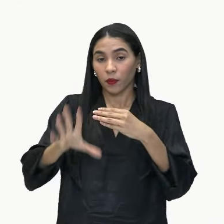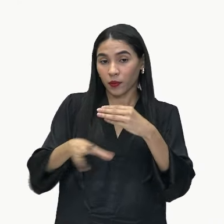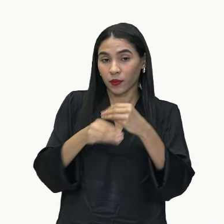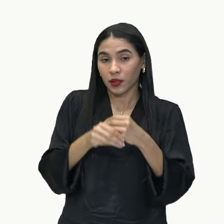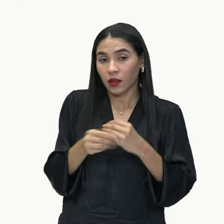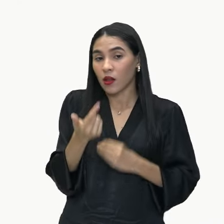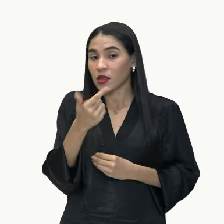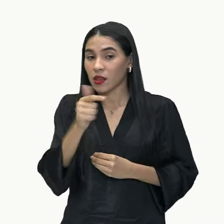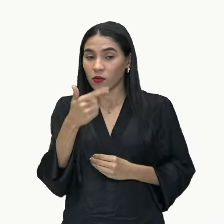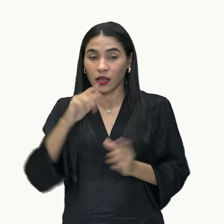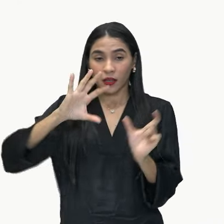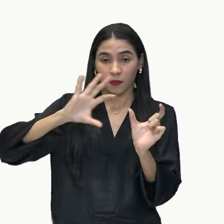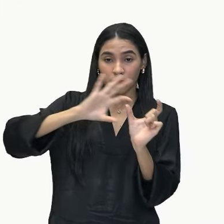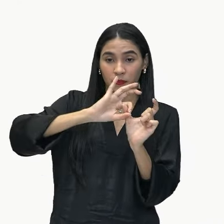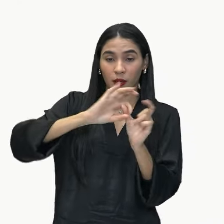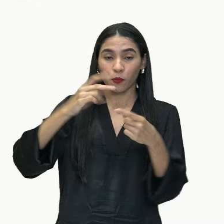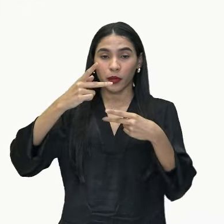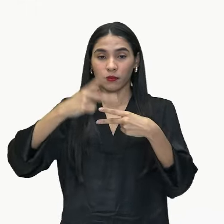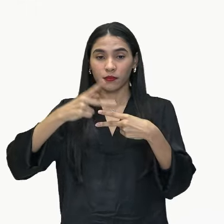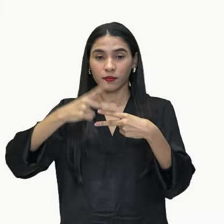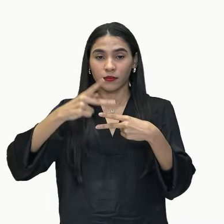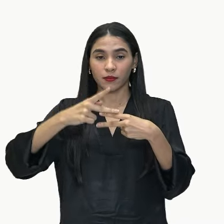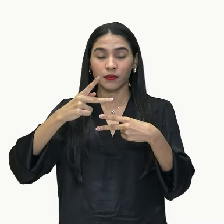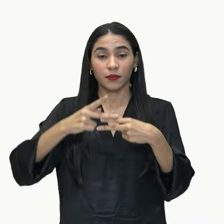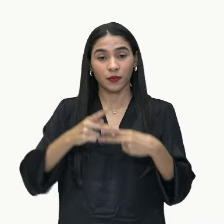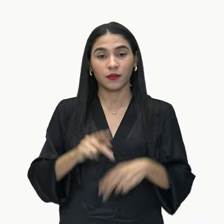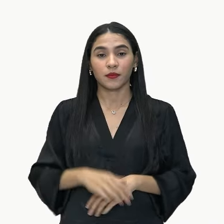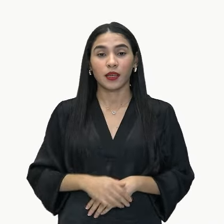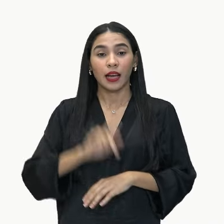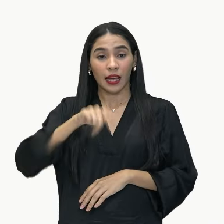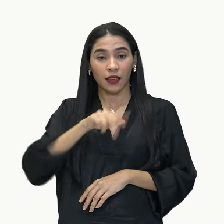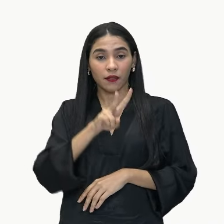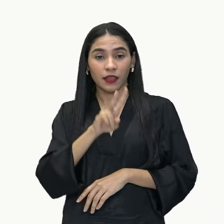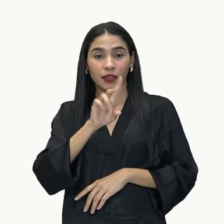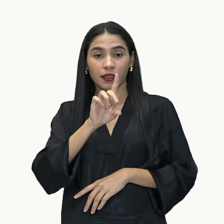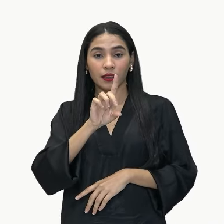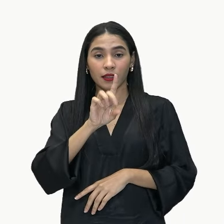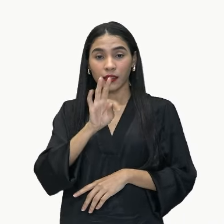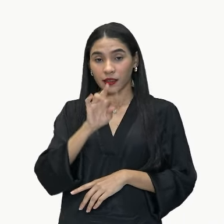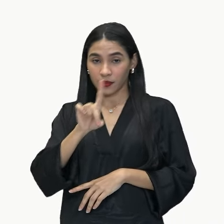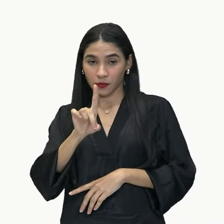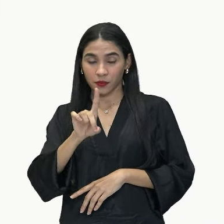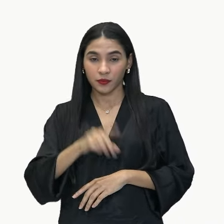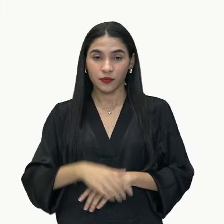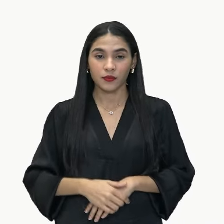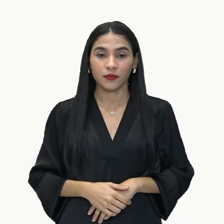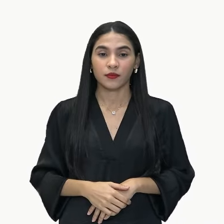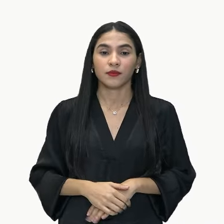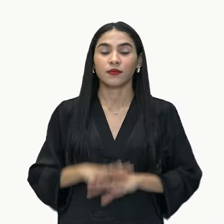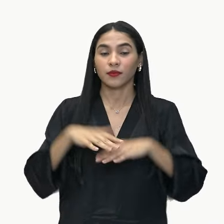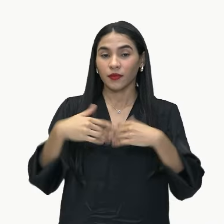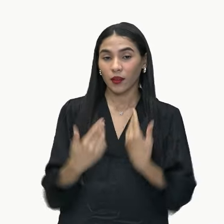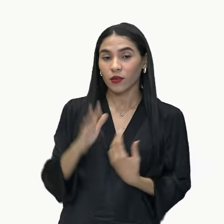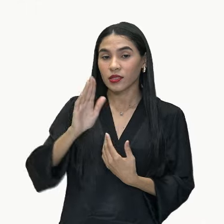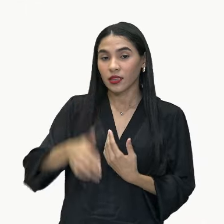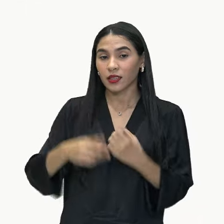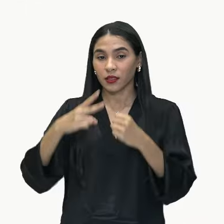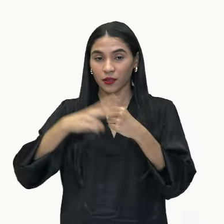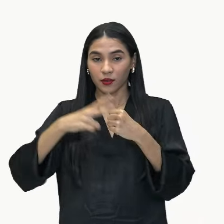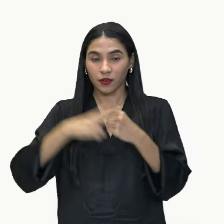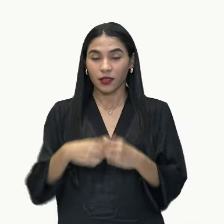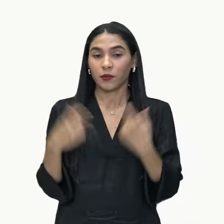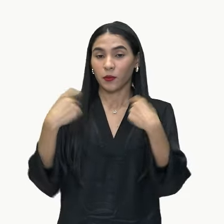não tem preposição, então é um verbo transitivo direto, ok? Então, já que esse verbo